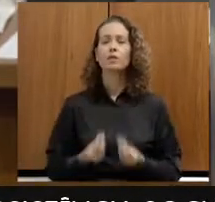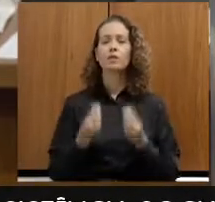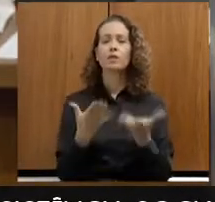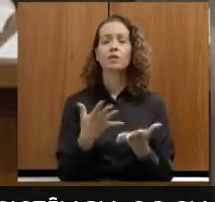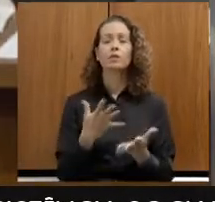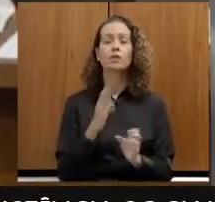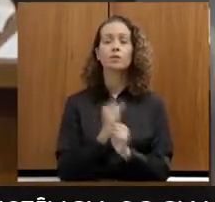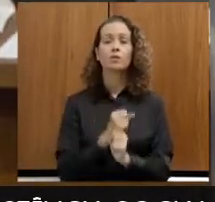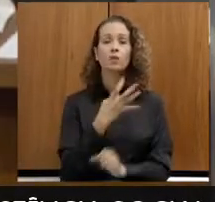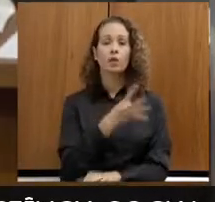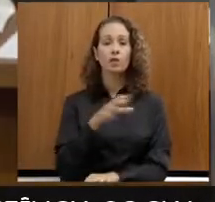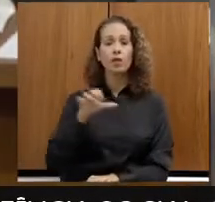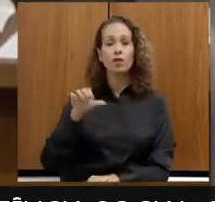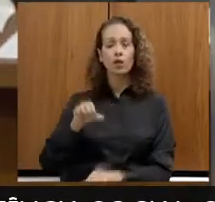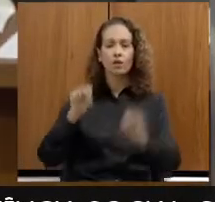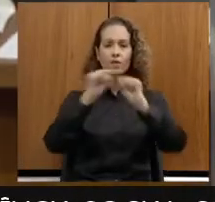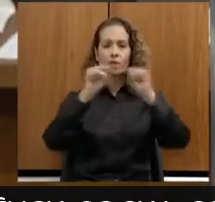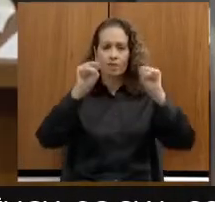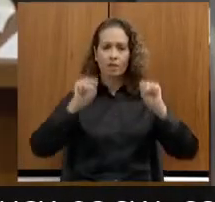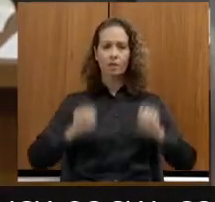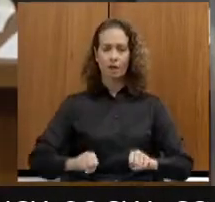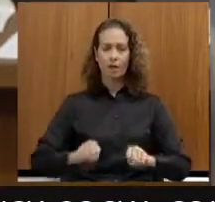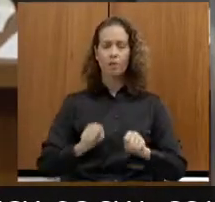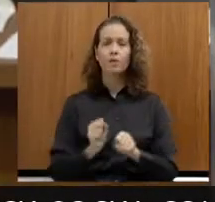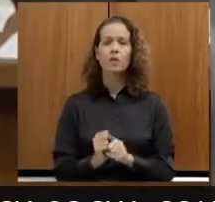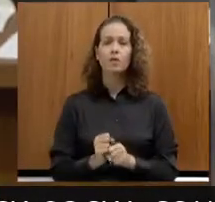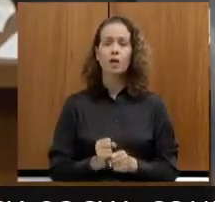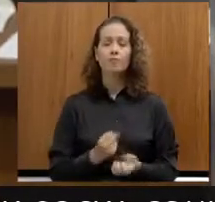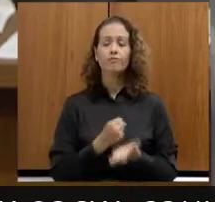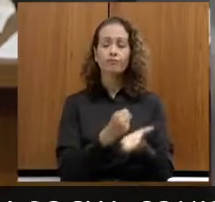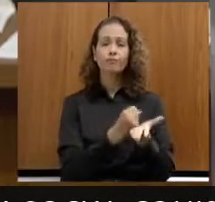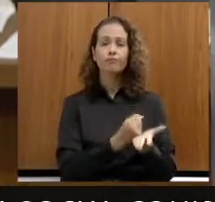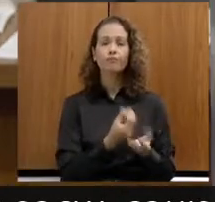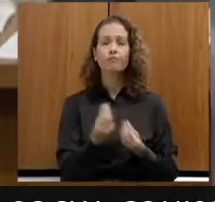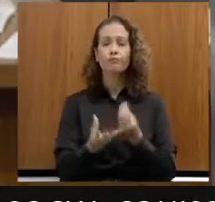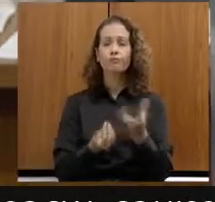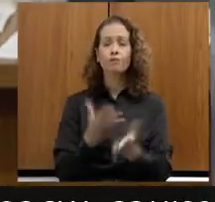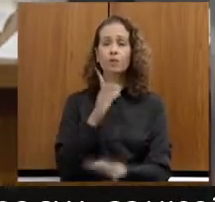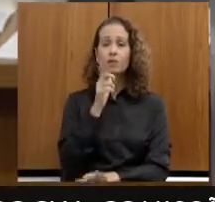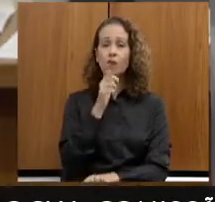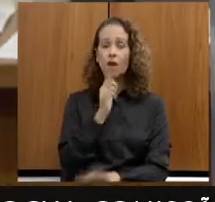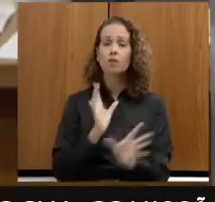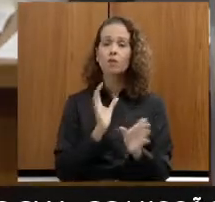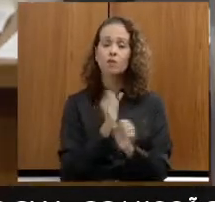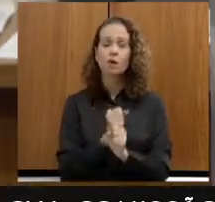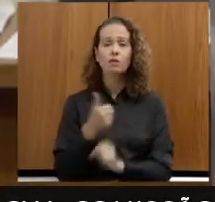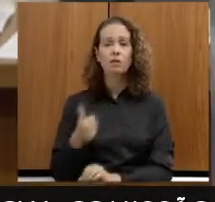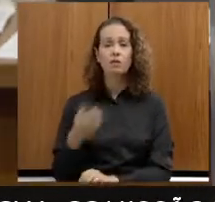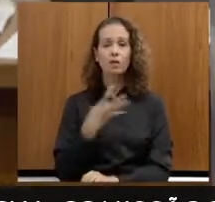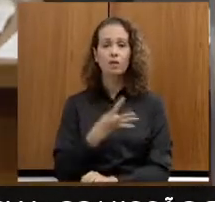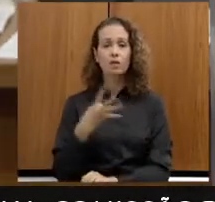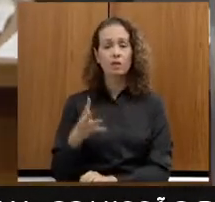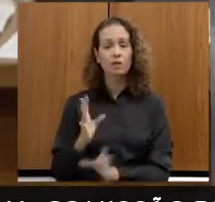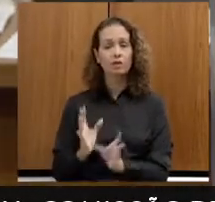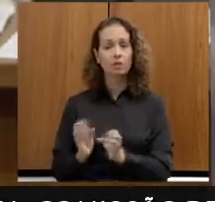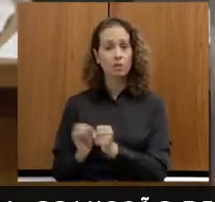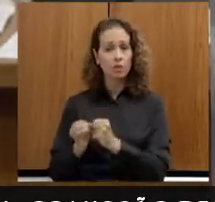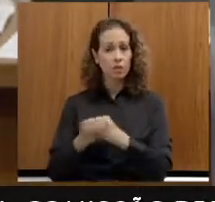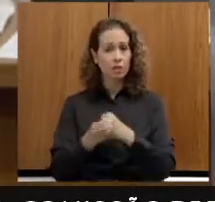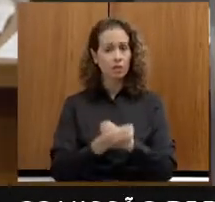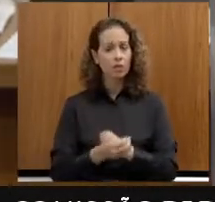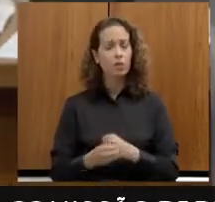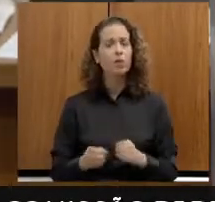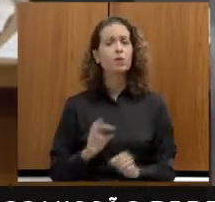sistemas entregados de abastecimento de água em 44 municípios, com 3 mil pessoas beneficiadas.